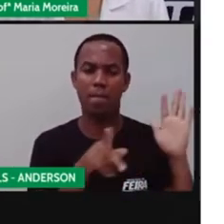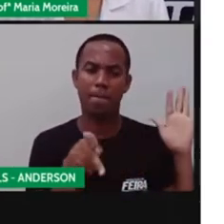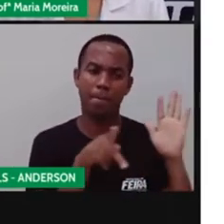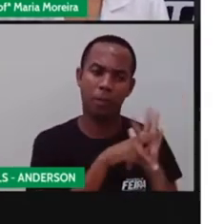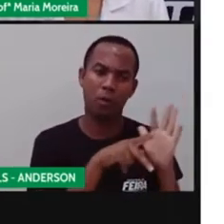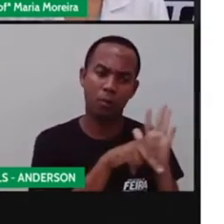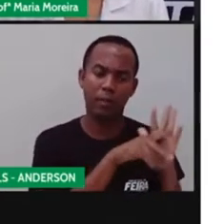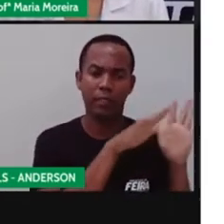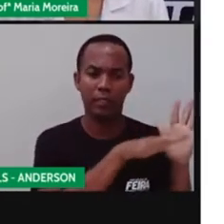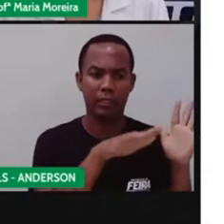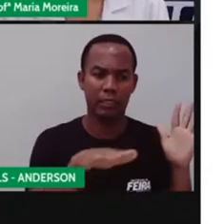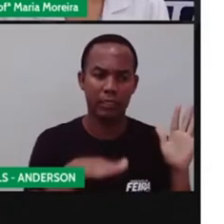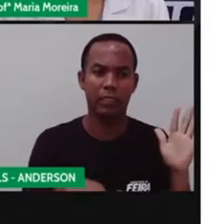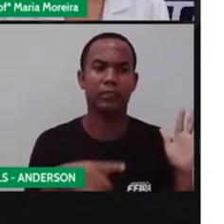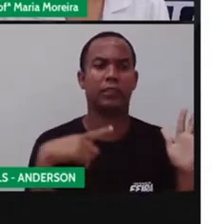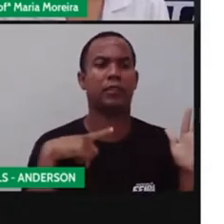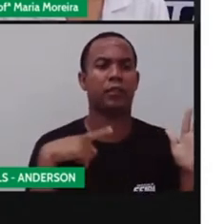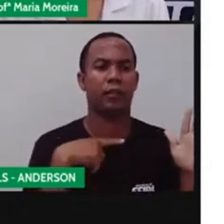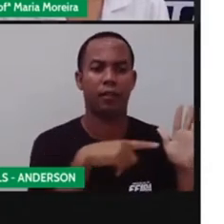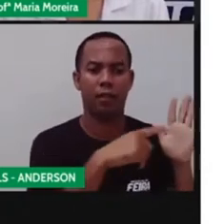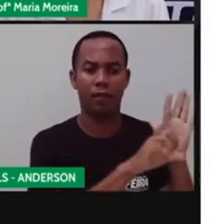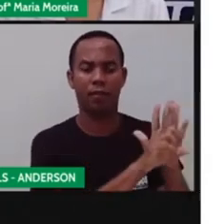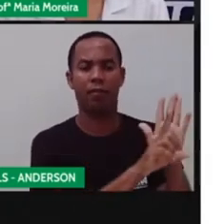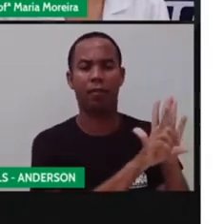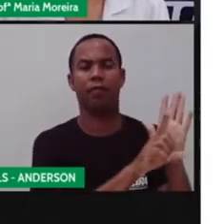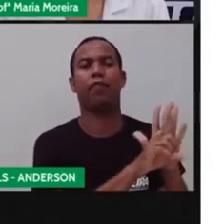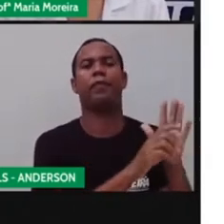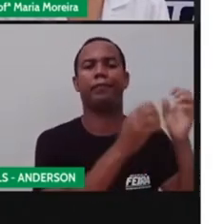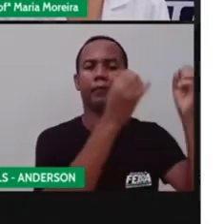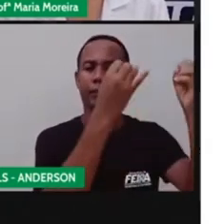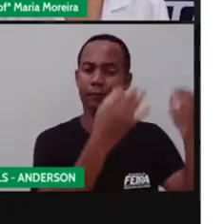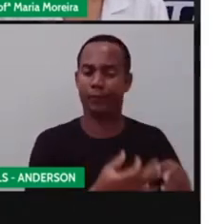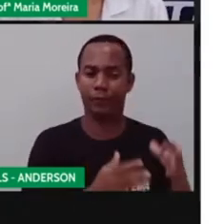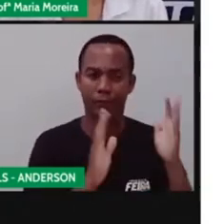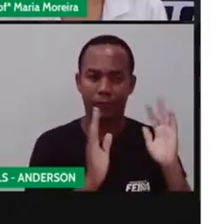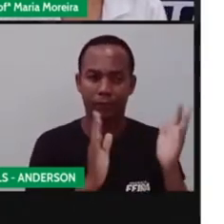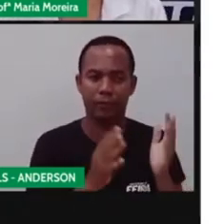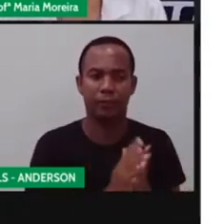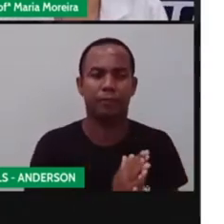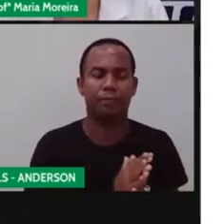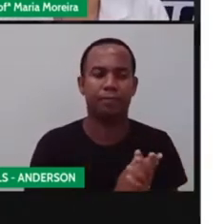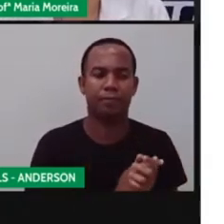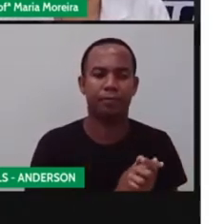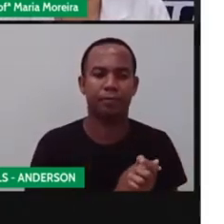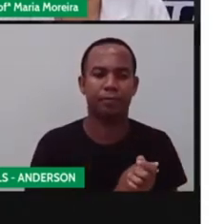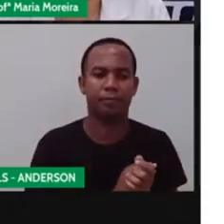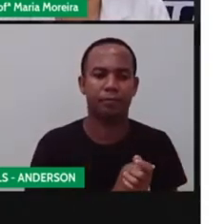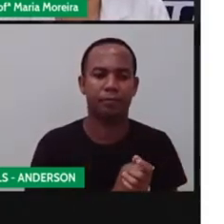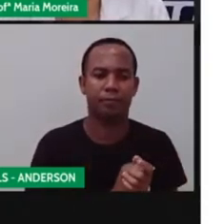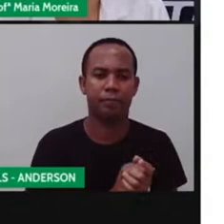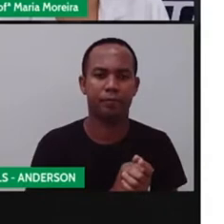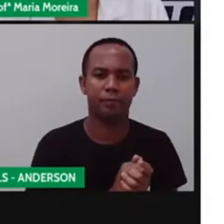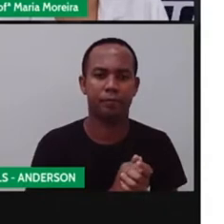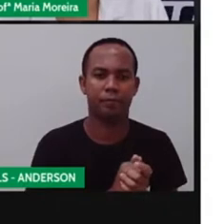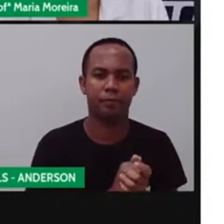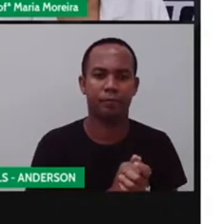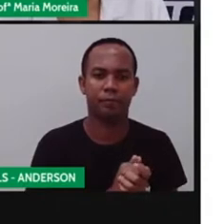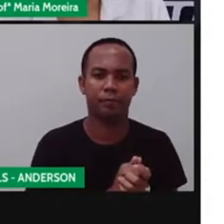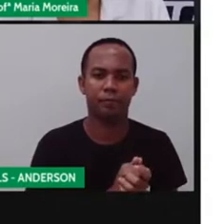Estatuto da Criança e do Adolescente, certo? Que a Pró já citou aqui. Está na Constituição, em várias coisas.